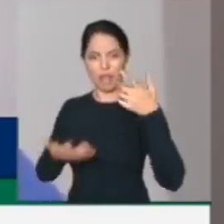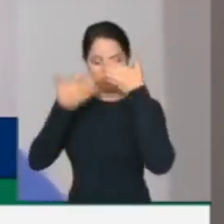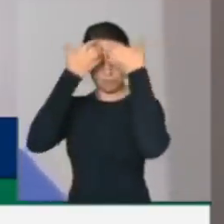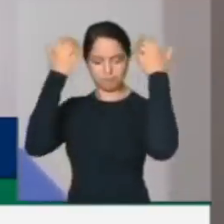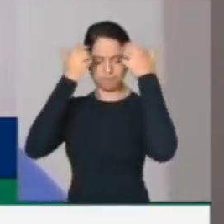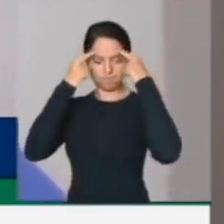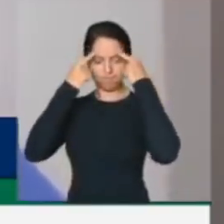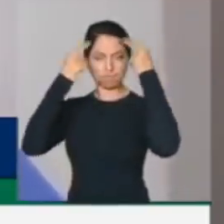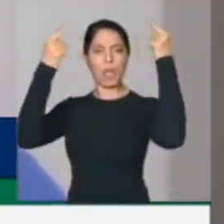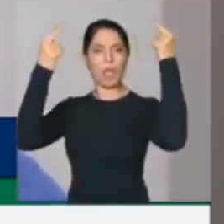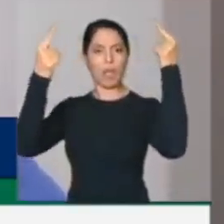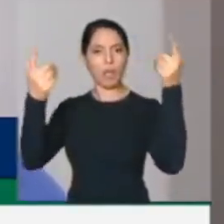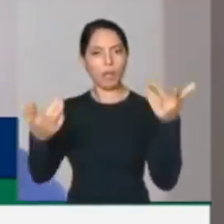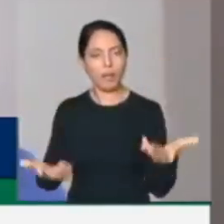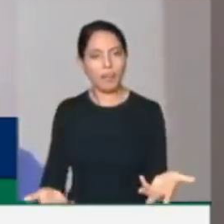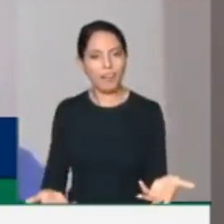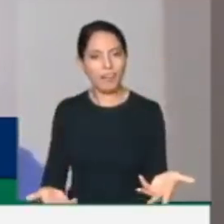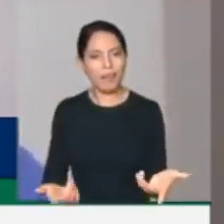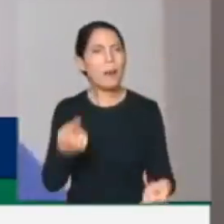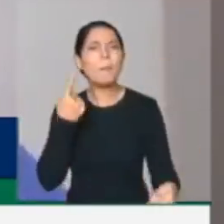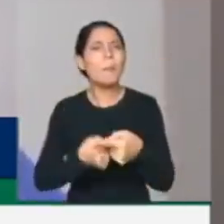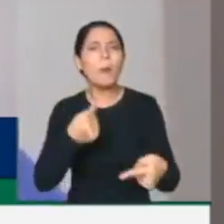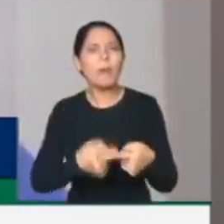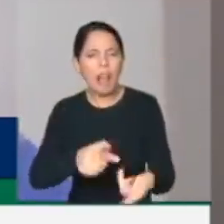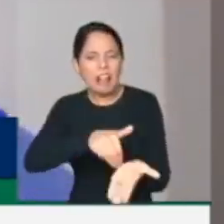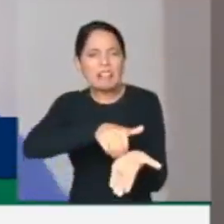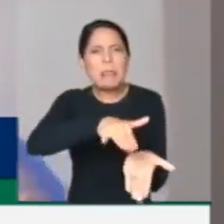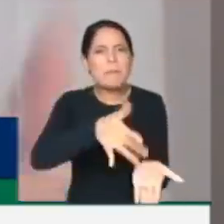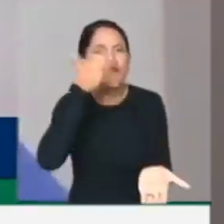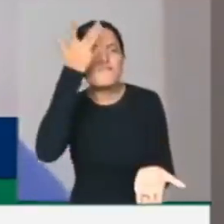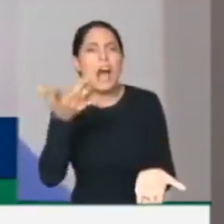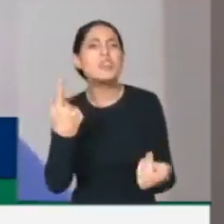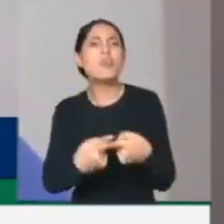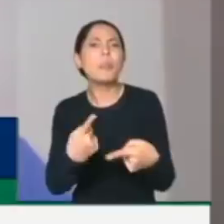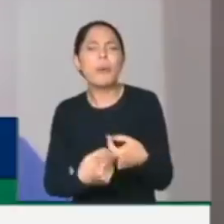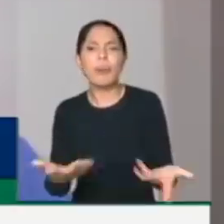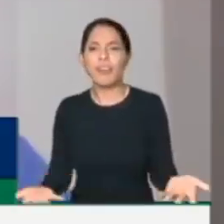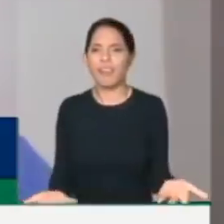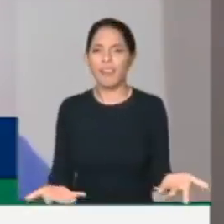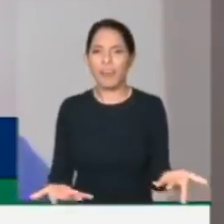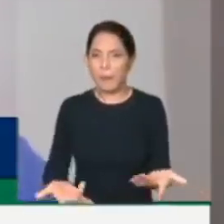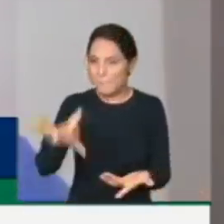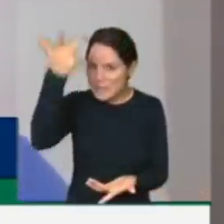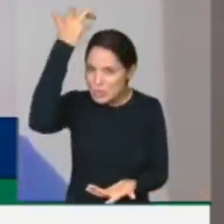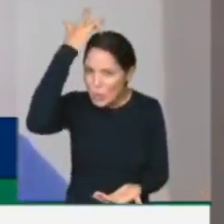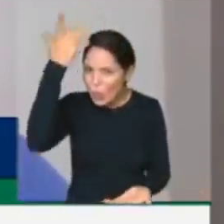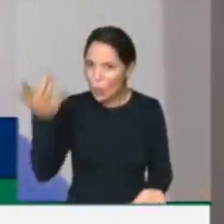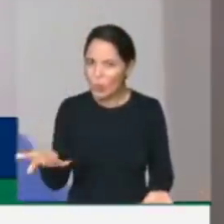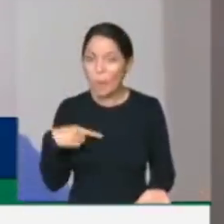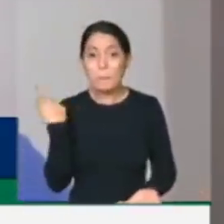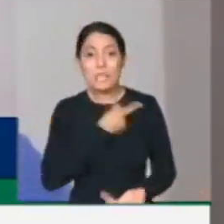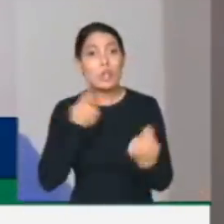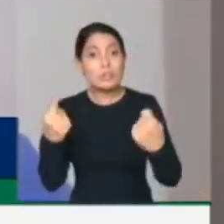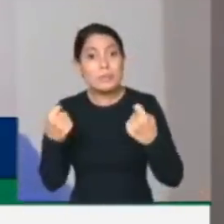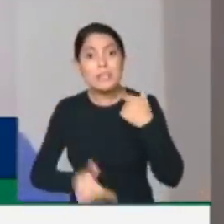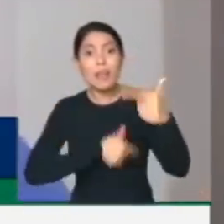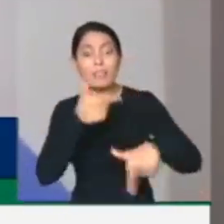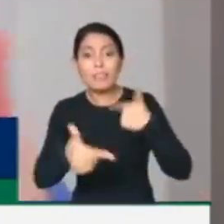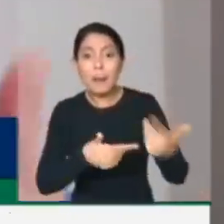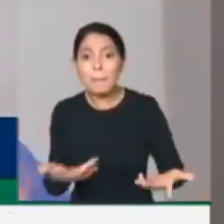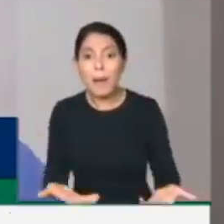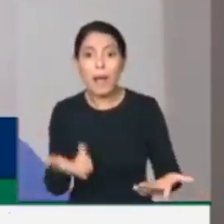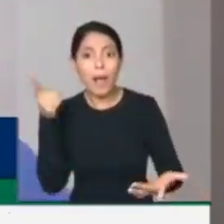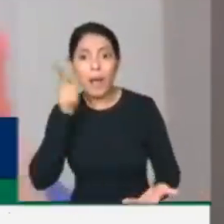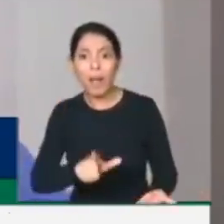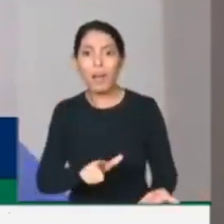trabalhador. Ah, mas por que facilitar a demissão? É um absurdo, no momento em a gente precisa gerar emprego, facilitar a demissão.